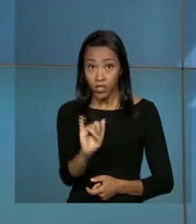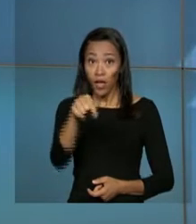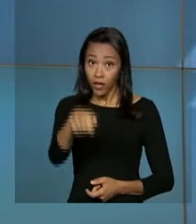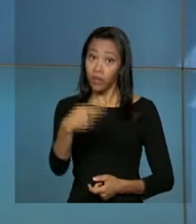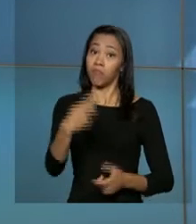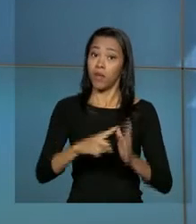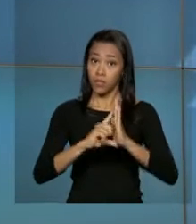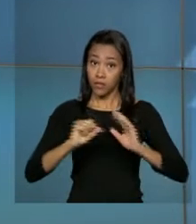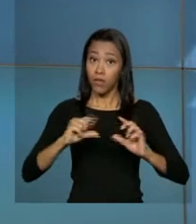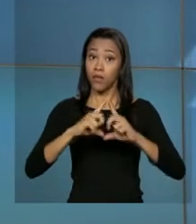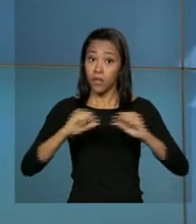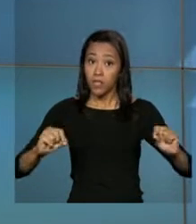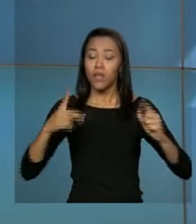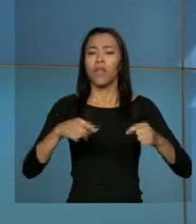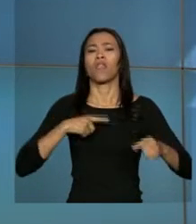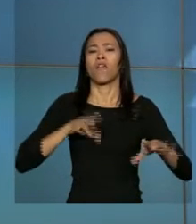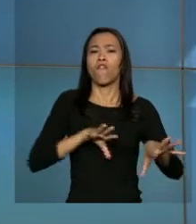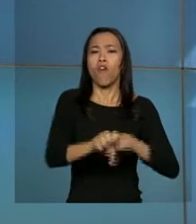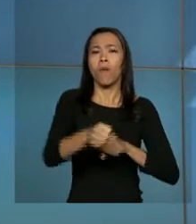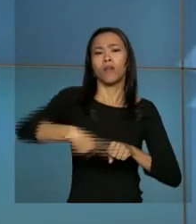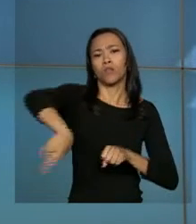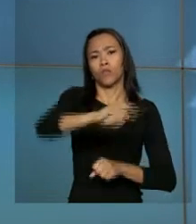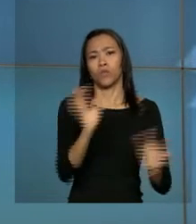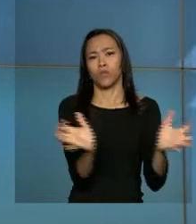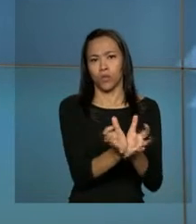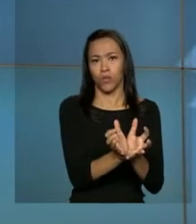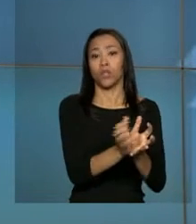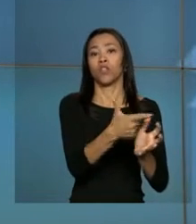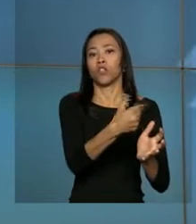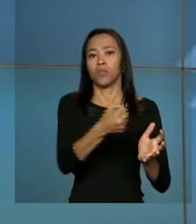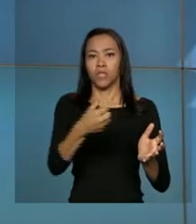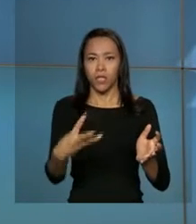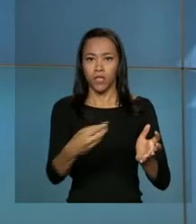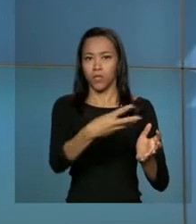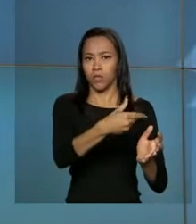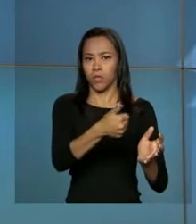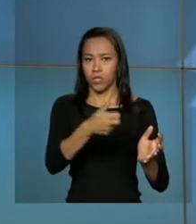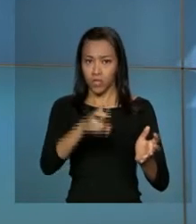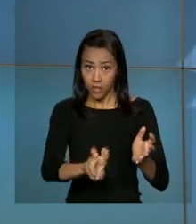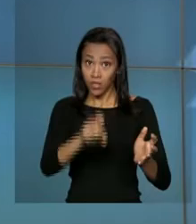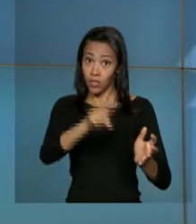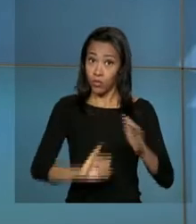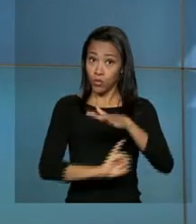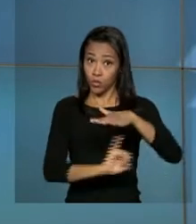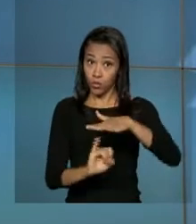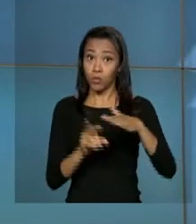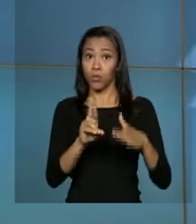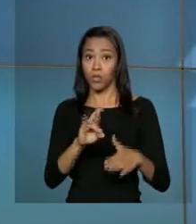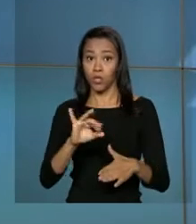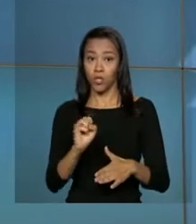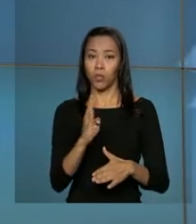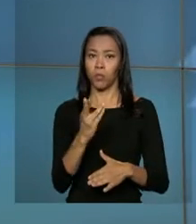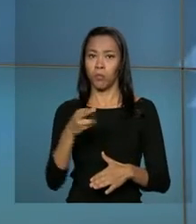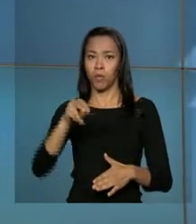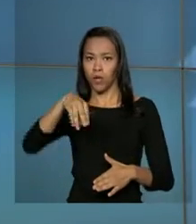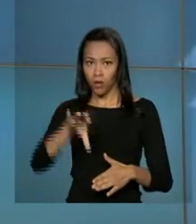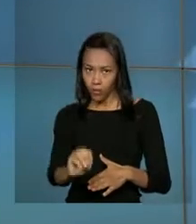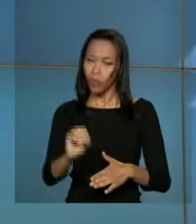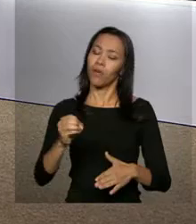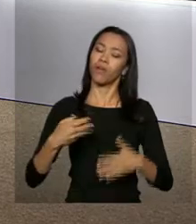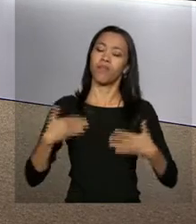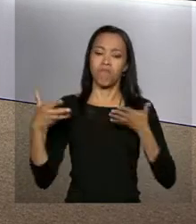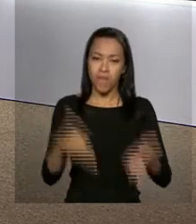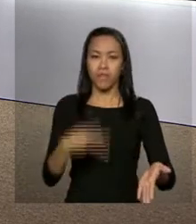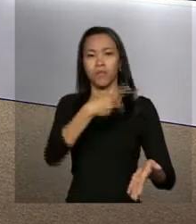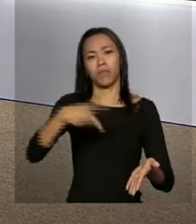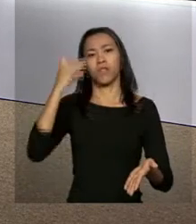terá início com a formatura de alunos da turma 2013-2015 do Instituto Rio Branco. A presidenta Dilma Rousseff participa do evento.